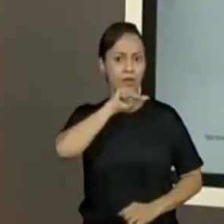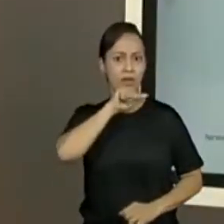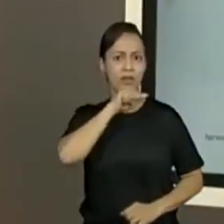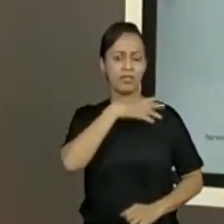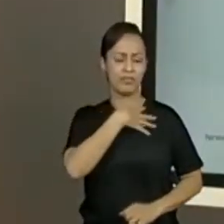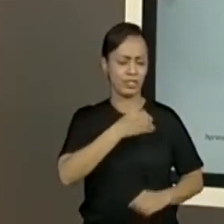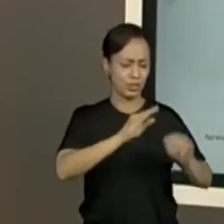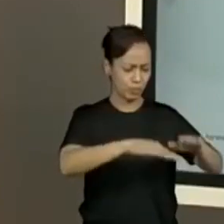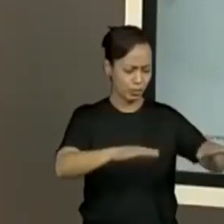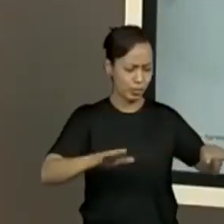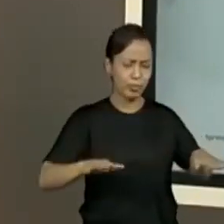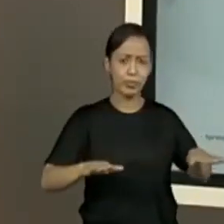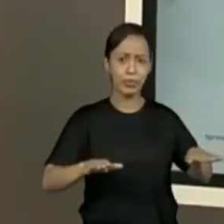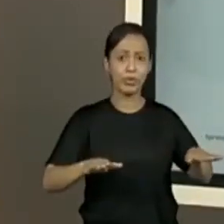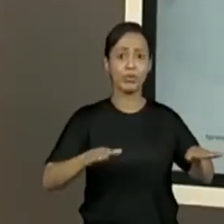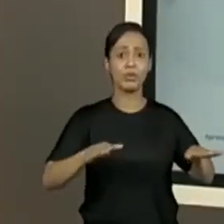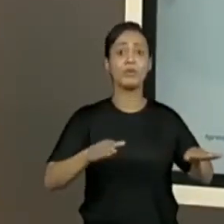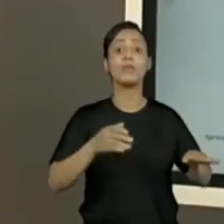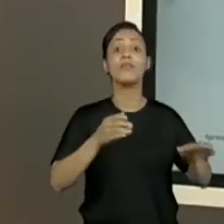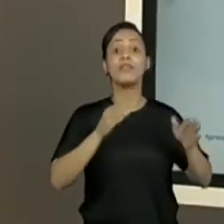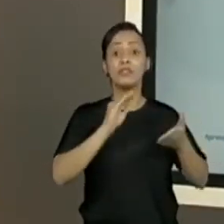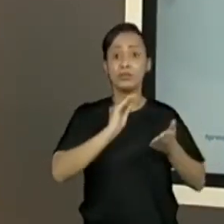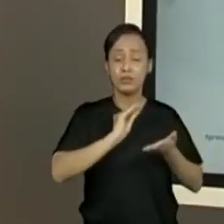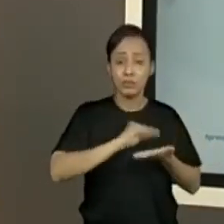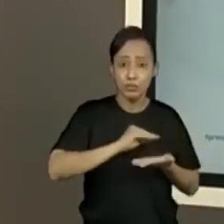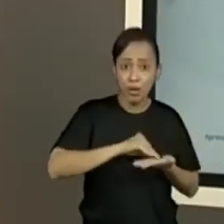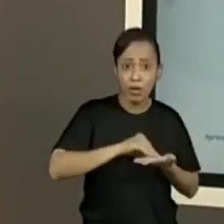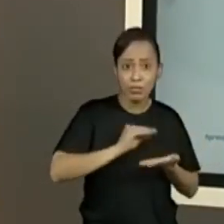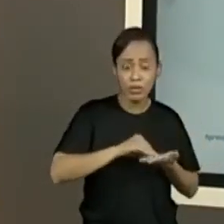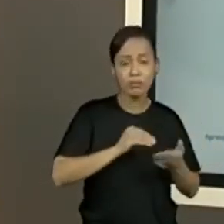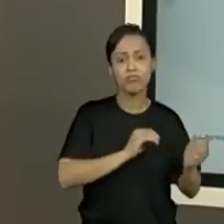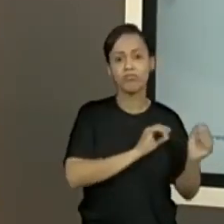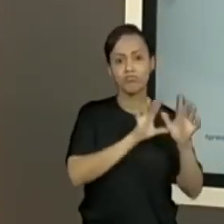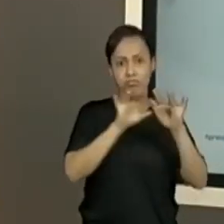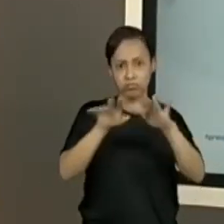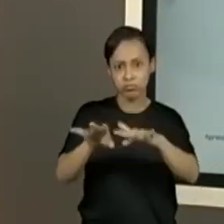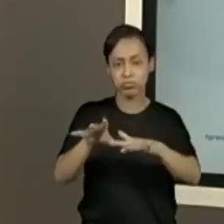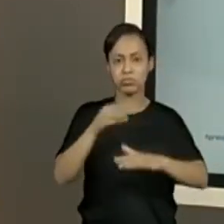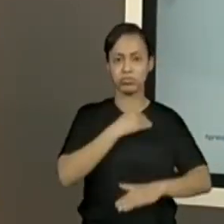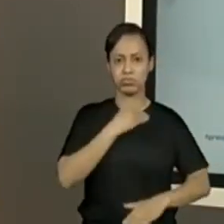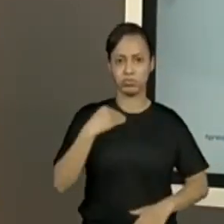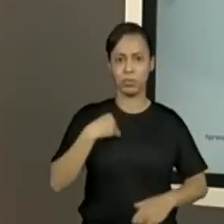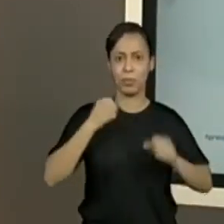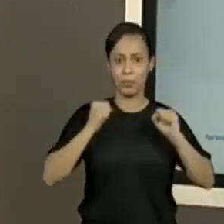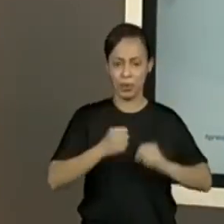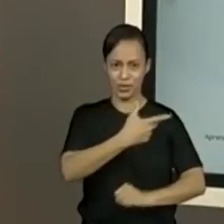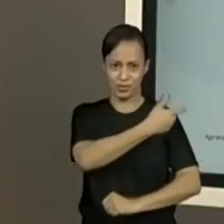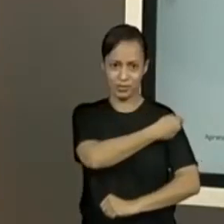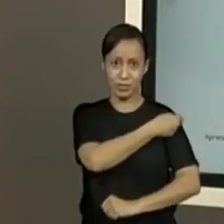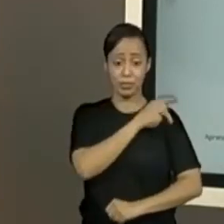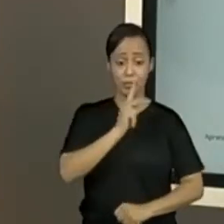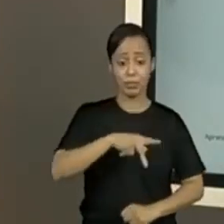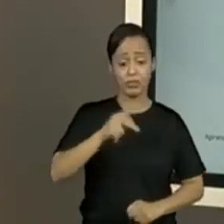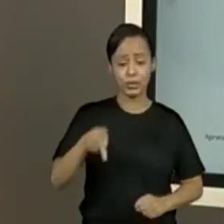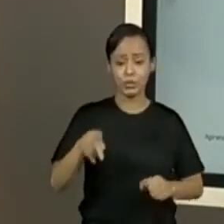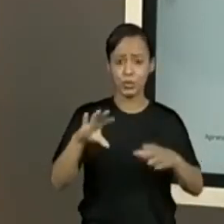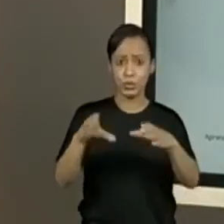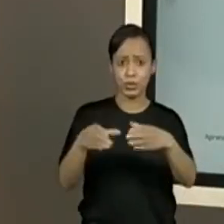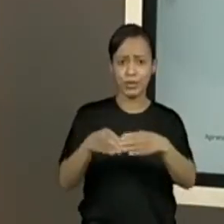agora apareceu os professores, aquela faixa etária, quem não está nesse grupo, quem pode ser?